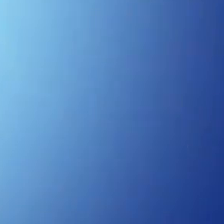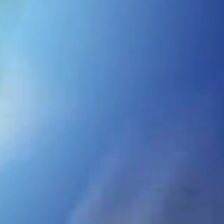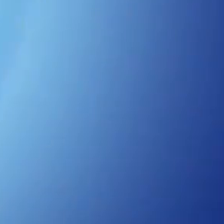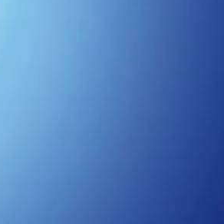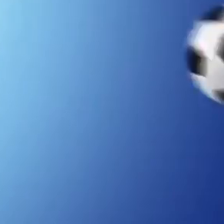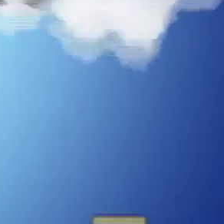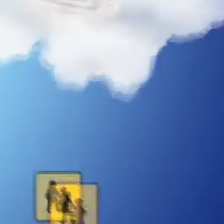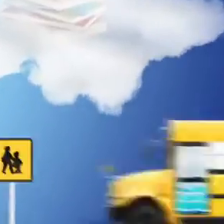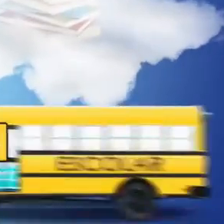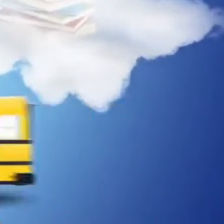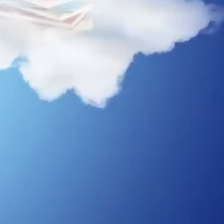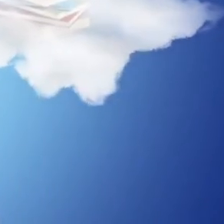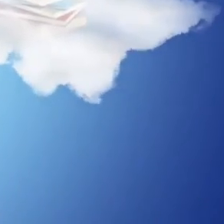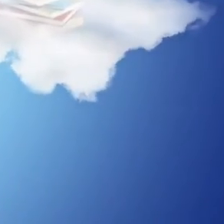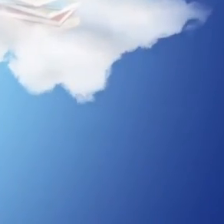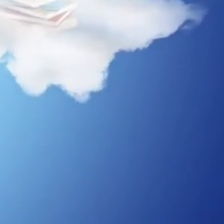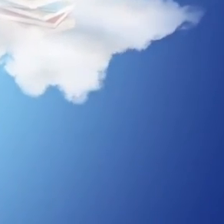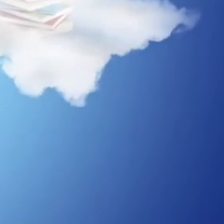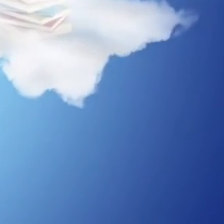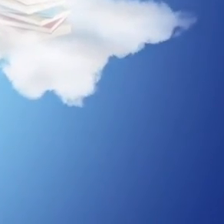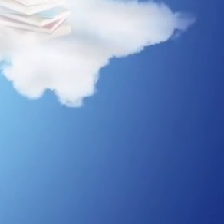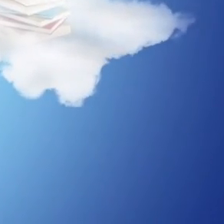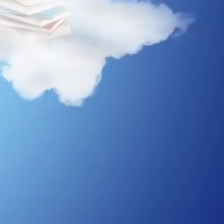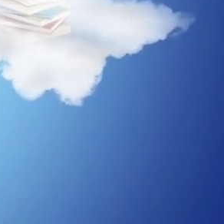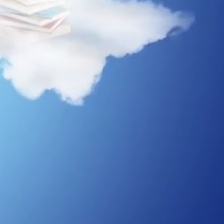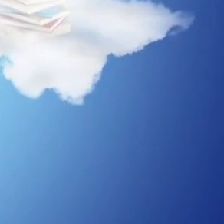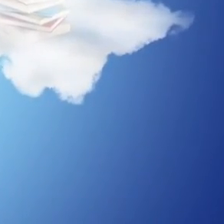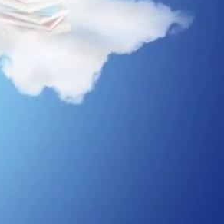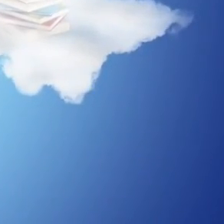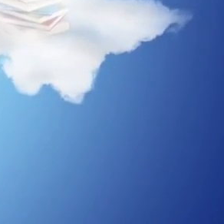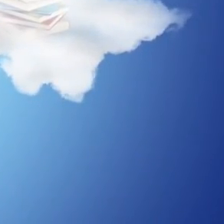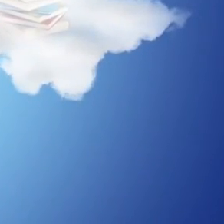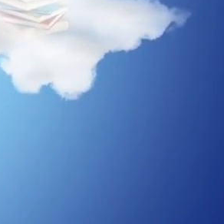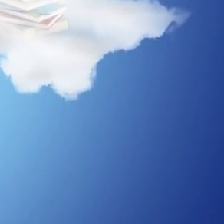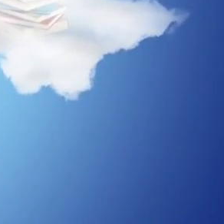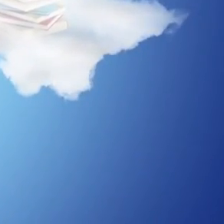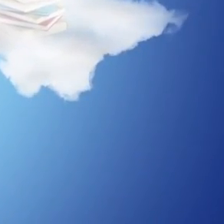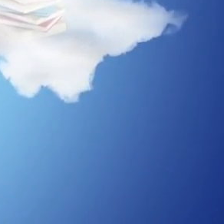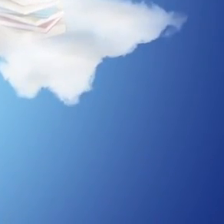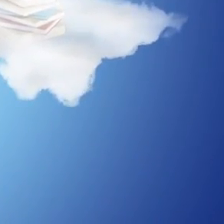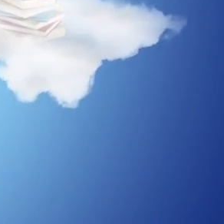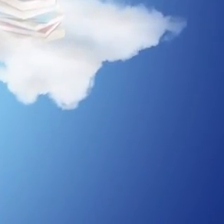Legenda Fábio Laboratório Fantasma